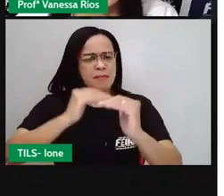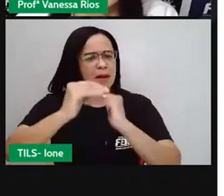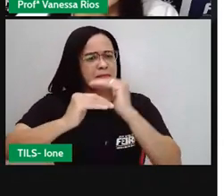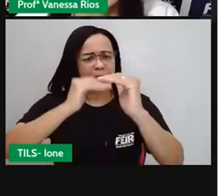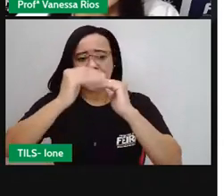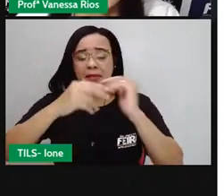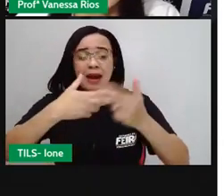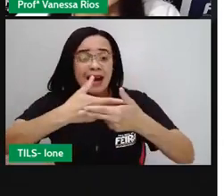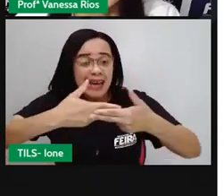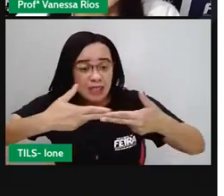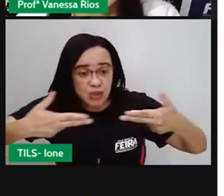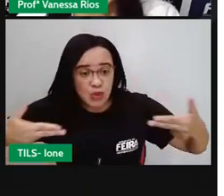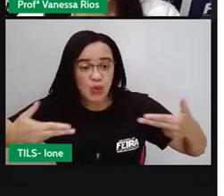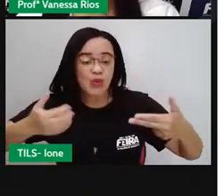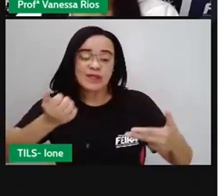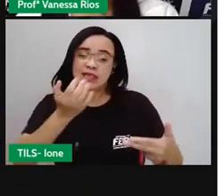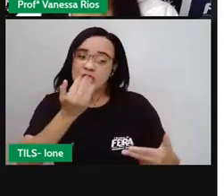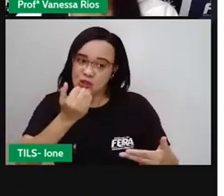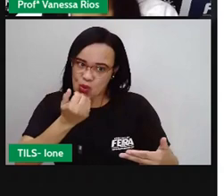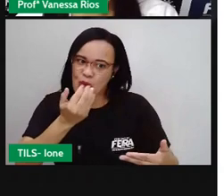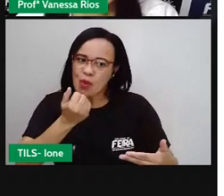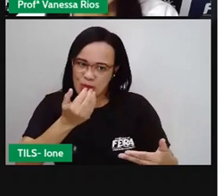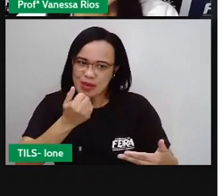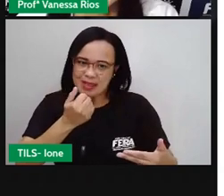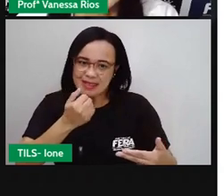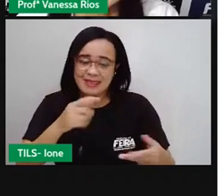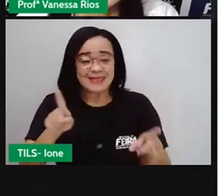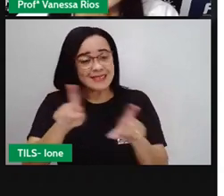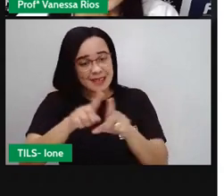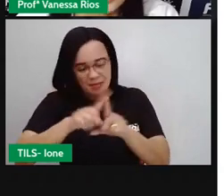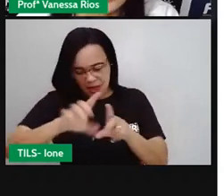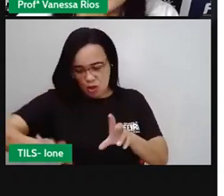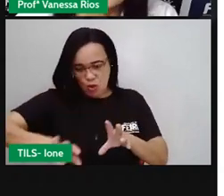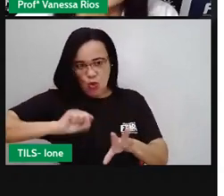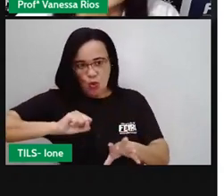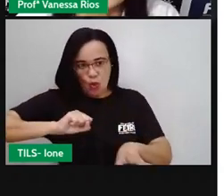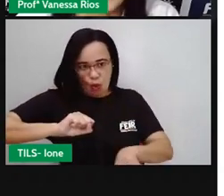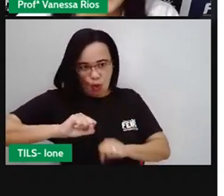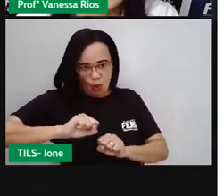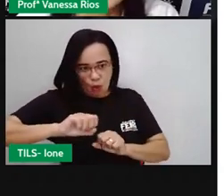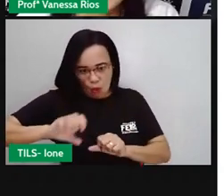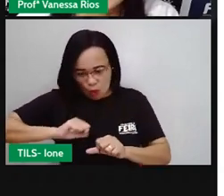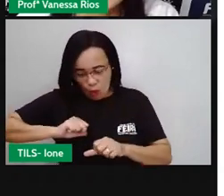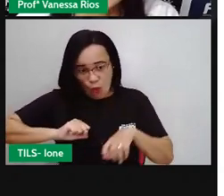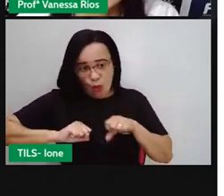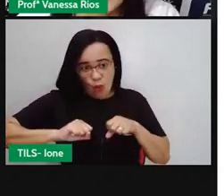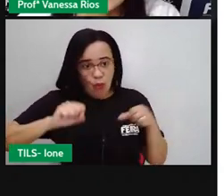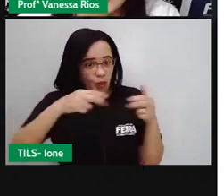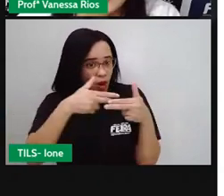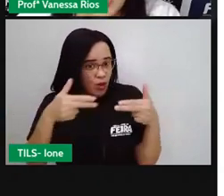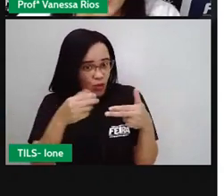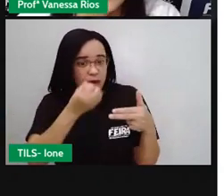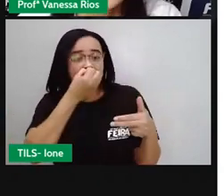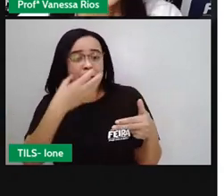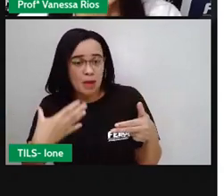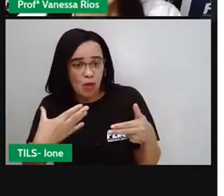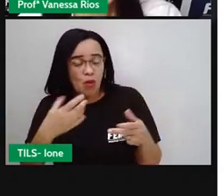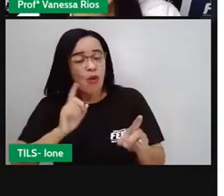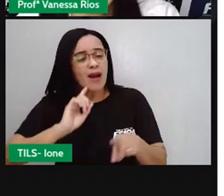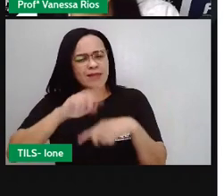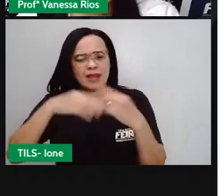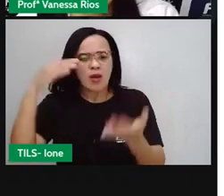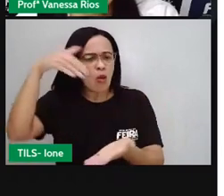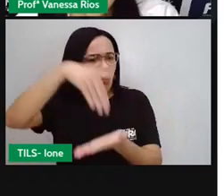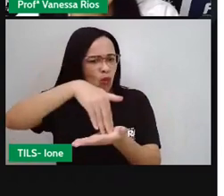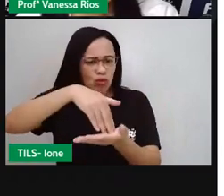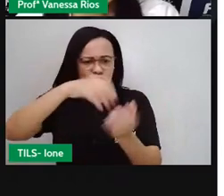gerimos, promovendo a absorção dos nutrientes nervos contínuos, e a eliminação do material que não